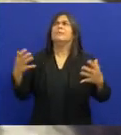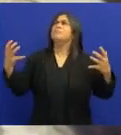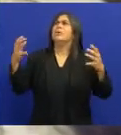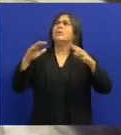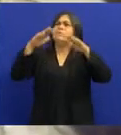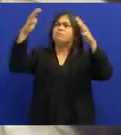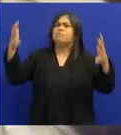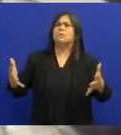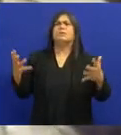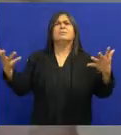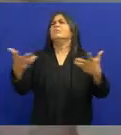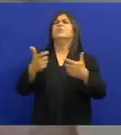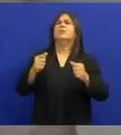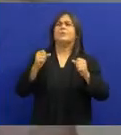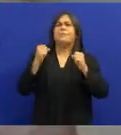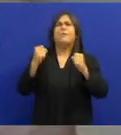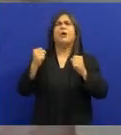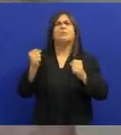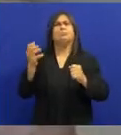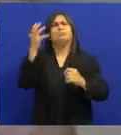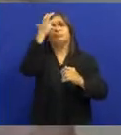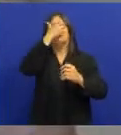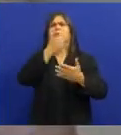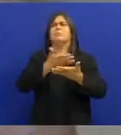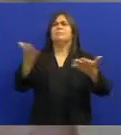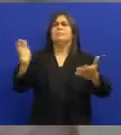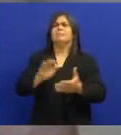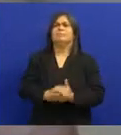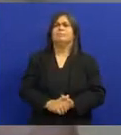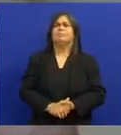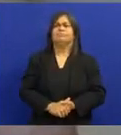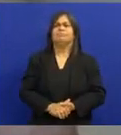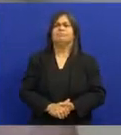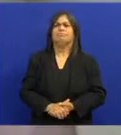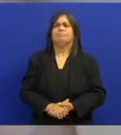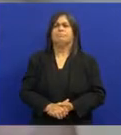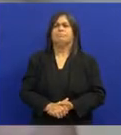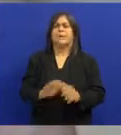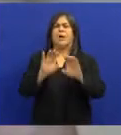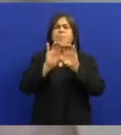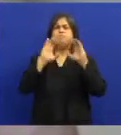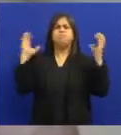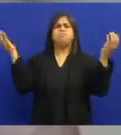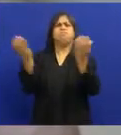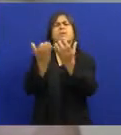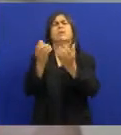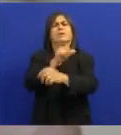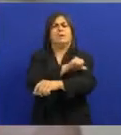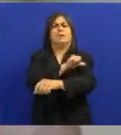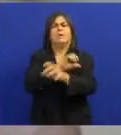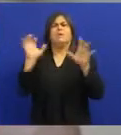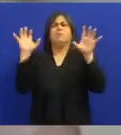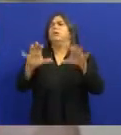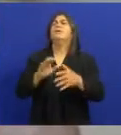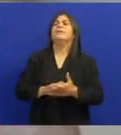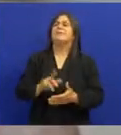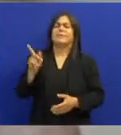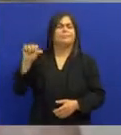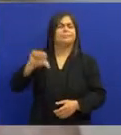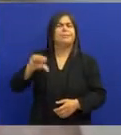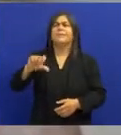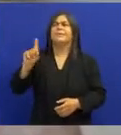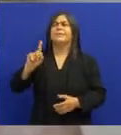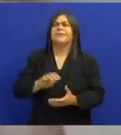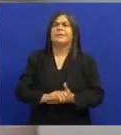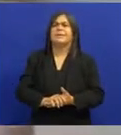acústica incrível Muito forte, uma acústica horrível lá no Maracanãzinho E aí o Jackson falou Isso